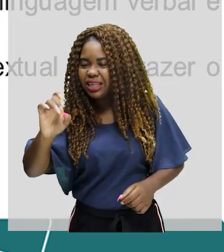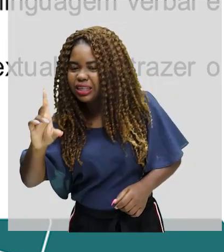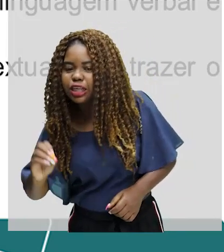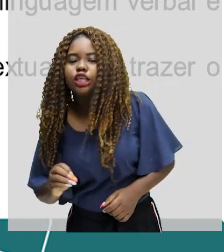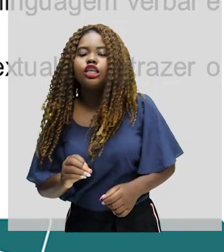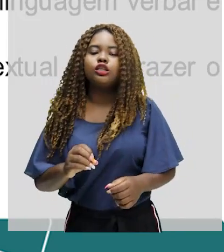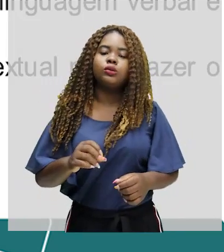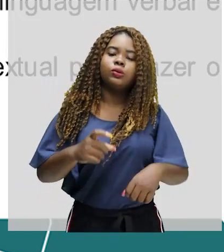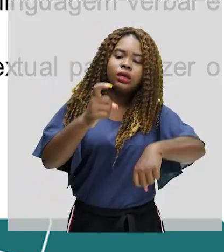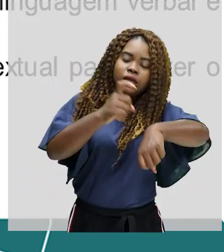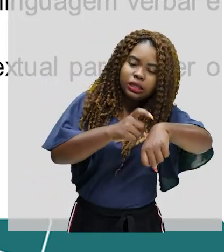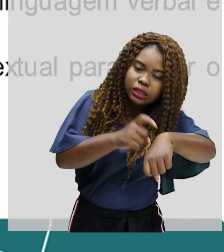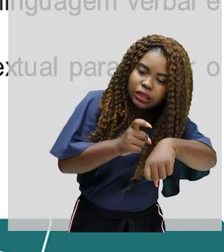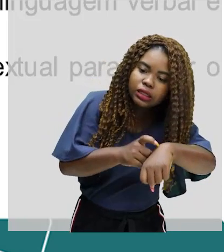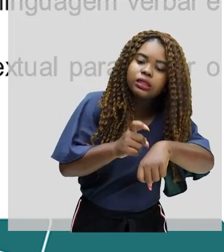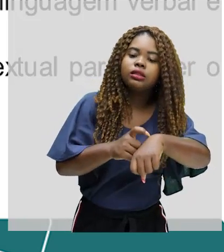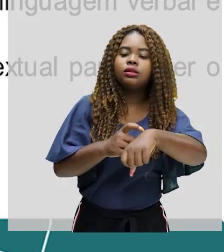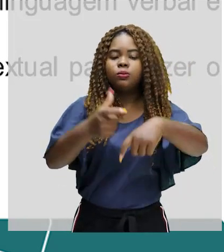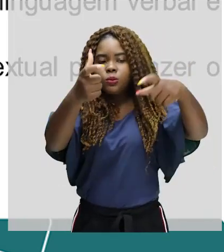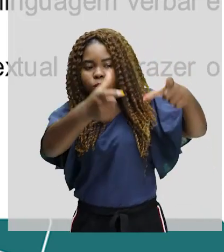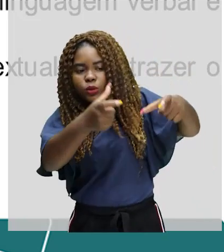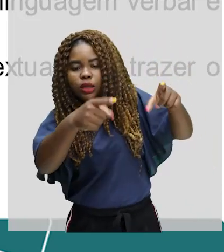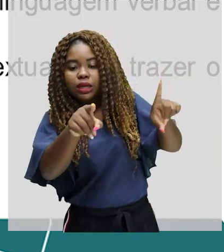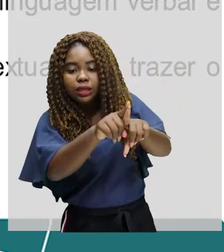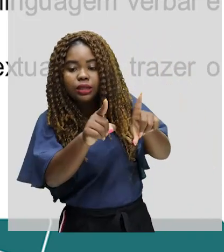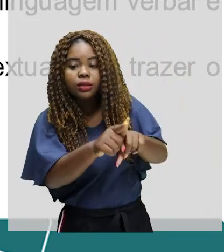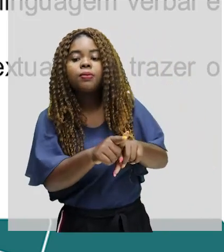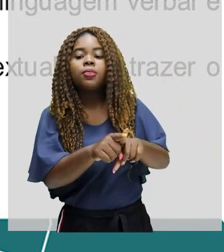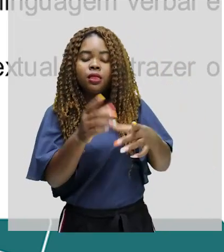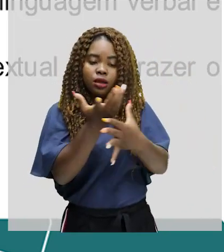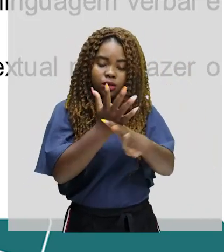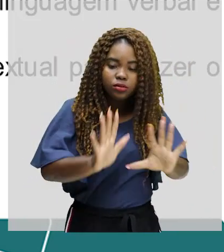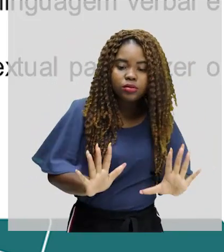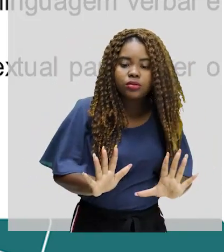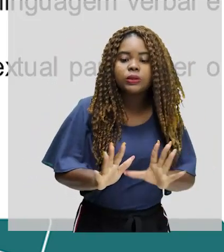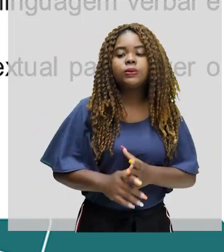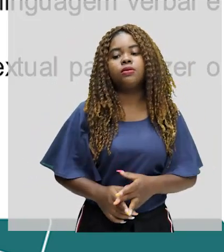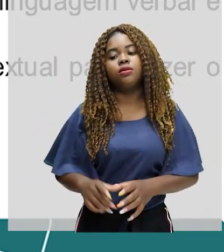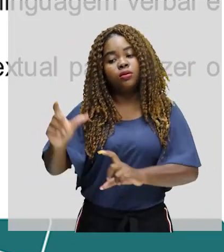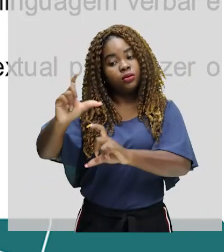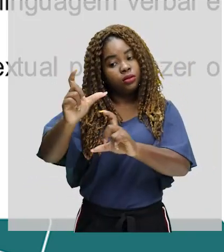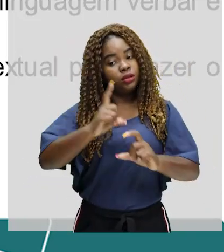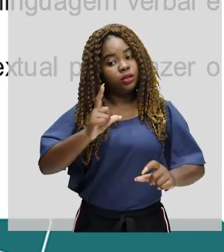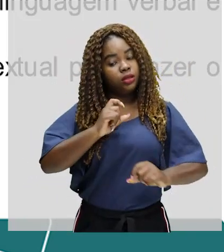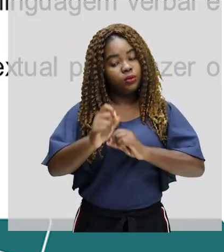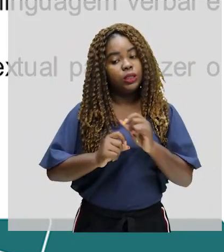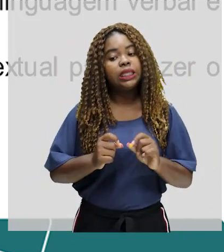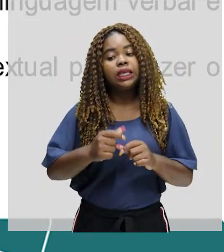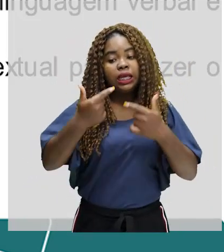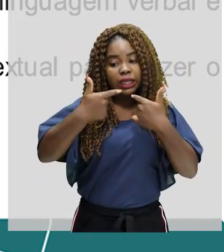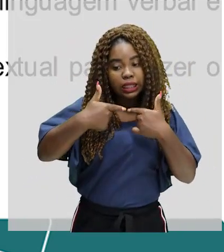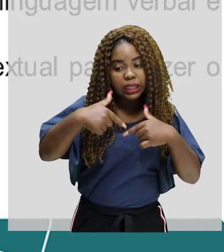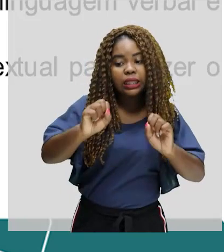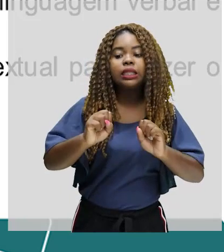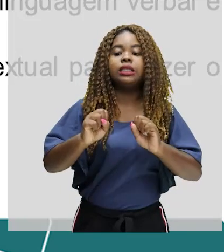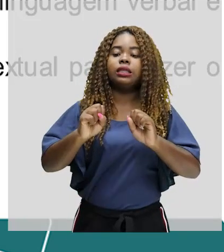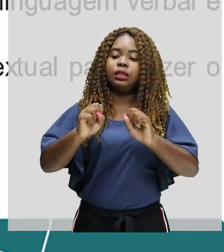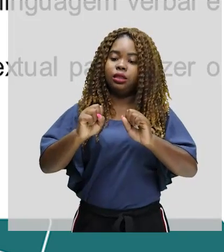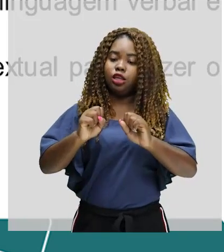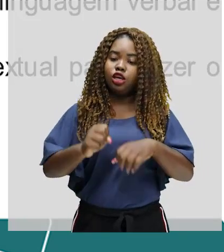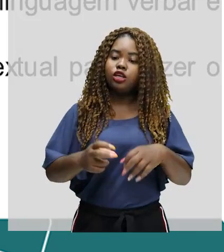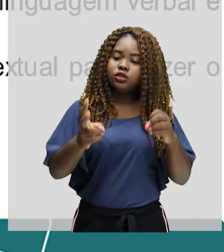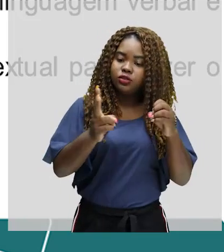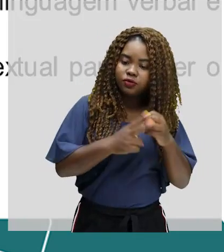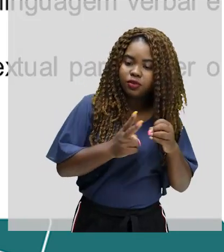lugar e desfecho. No geral, apresentam linguagem verbal e não verbal. Os artistas utilizam diversos recursos